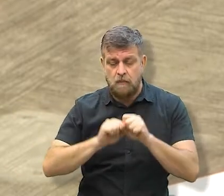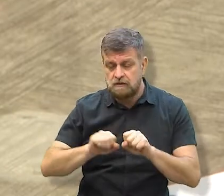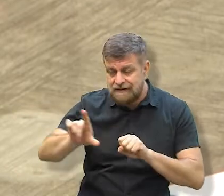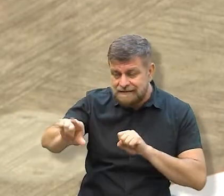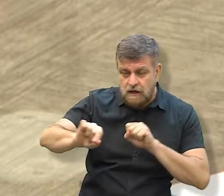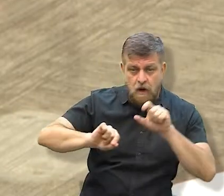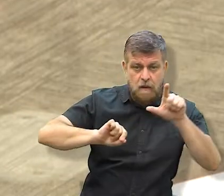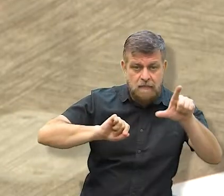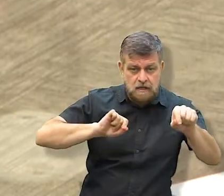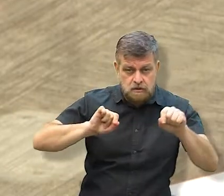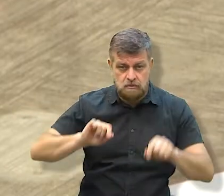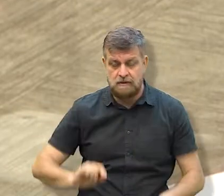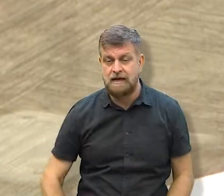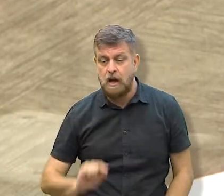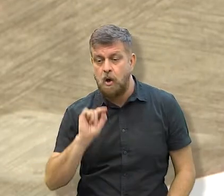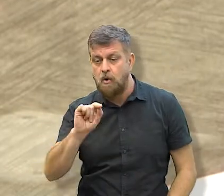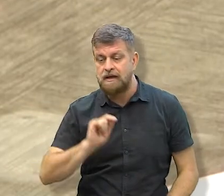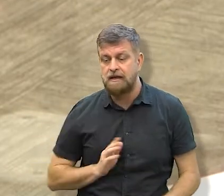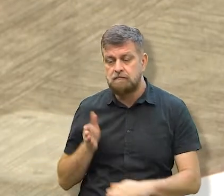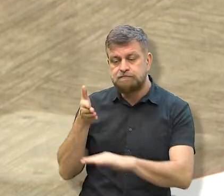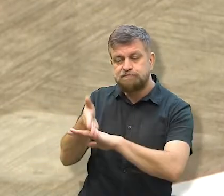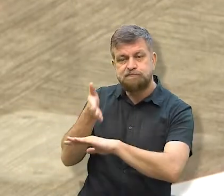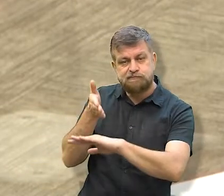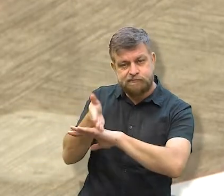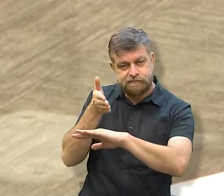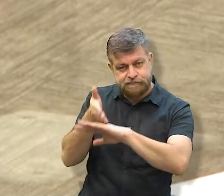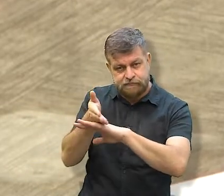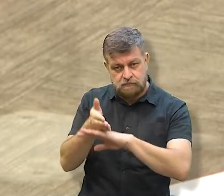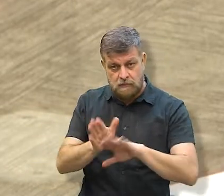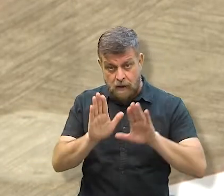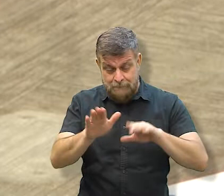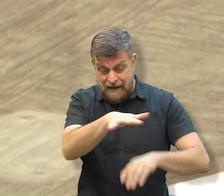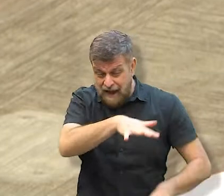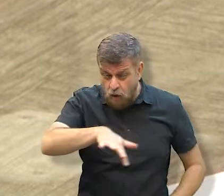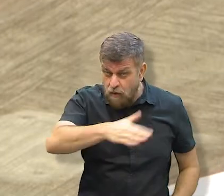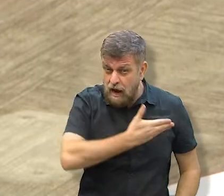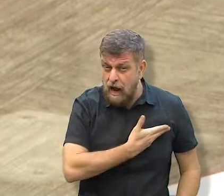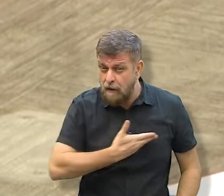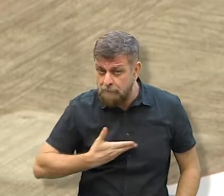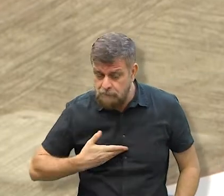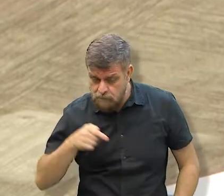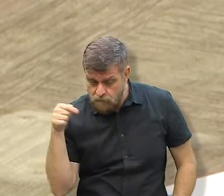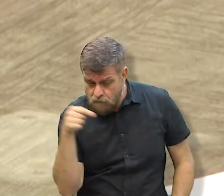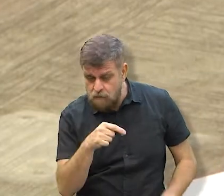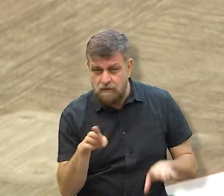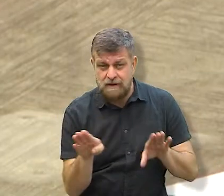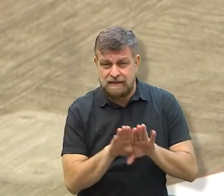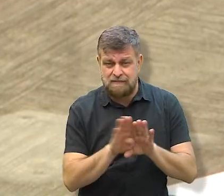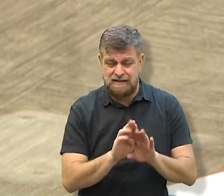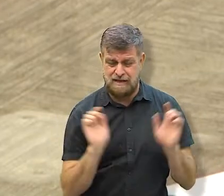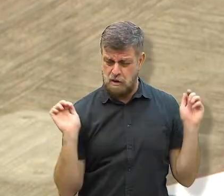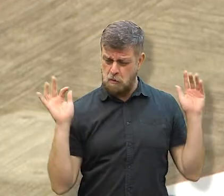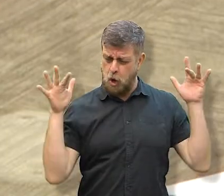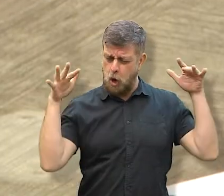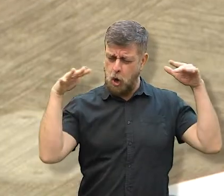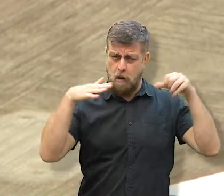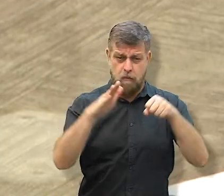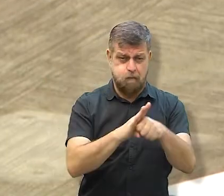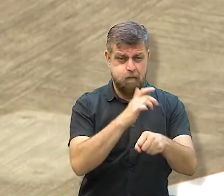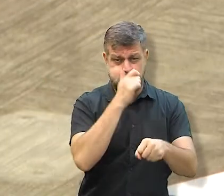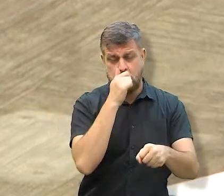pode fazer uma escolha, uma escolha privada aí nesses locais. Agora, em locais públicos e de maior